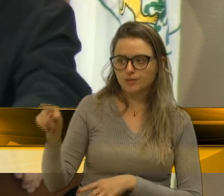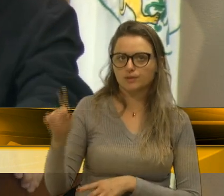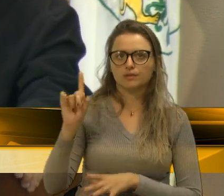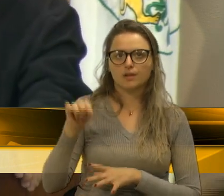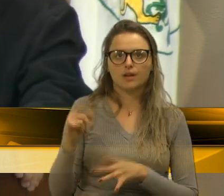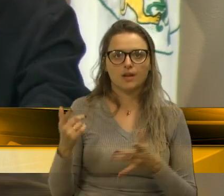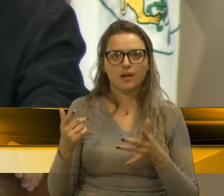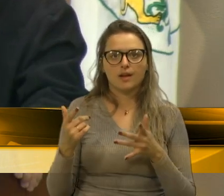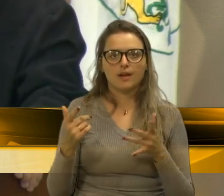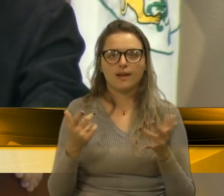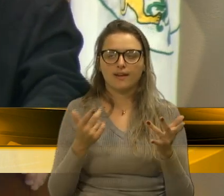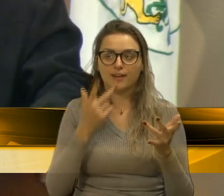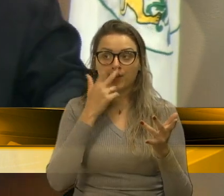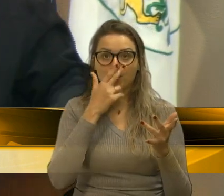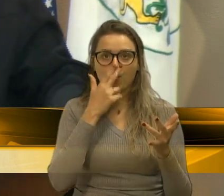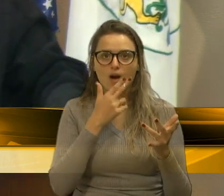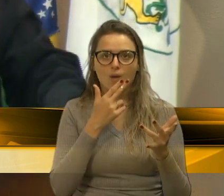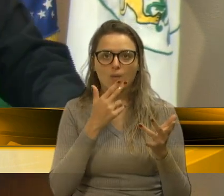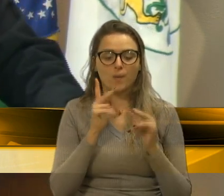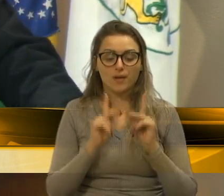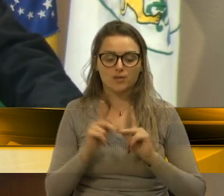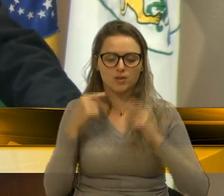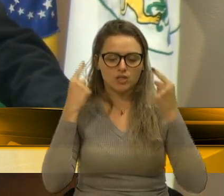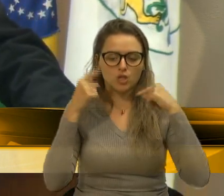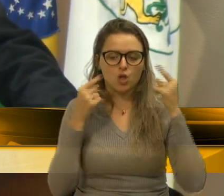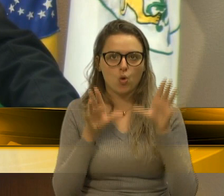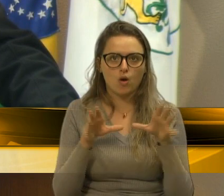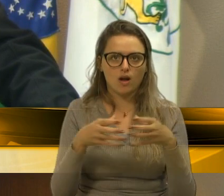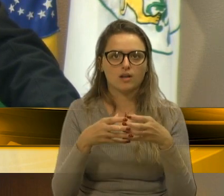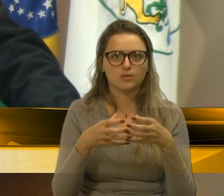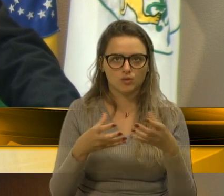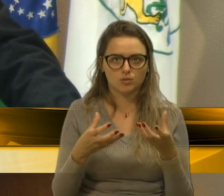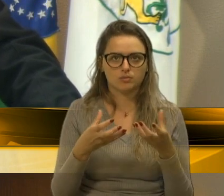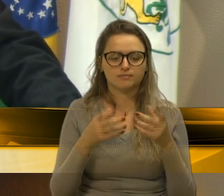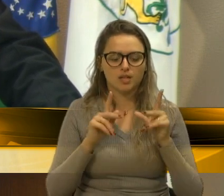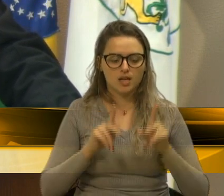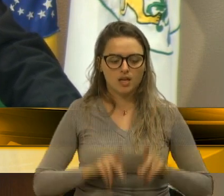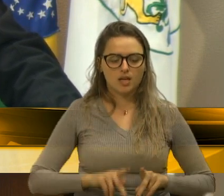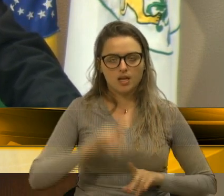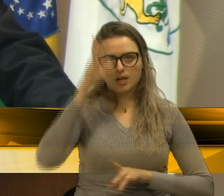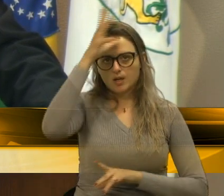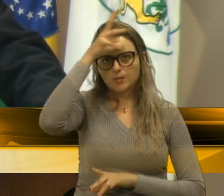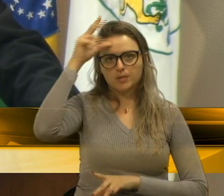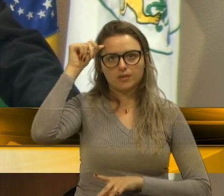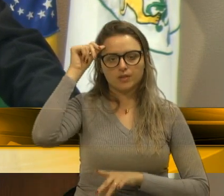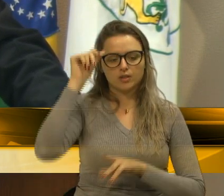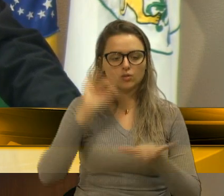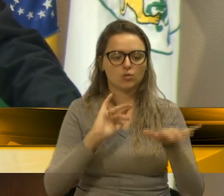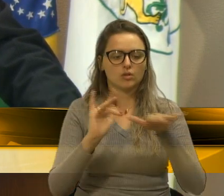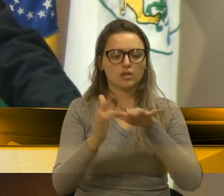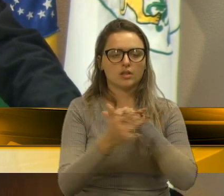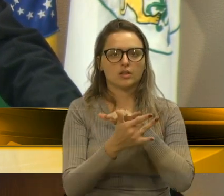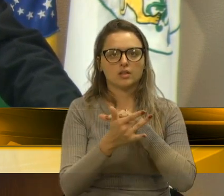doido, a Prefeitura Municipal resolveu distribuir nas mídias